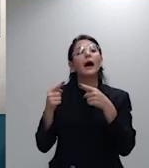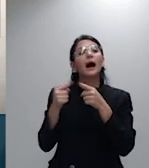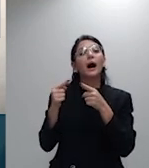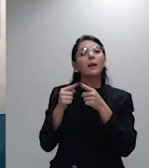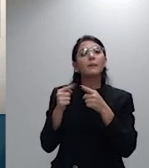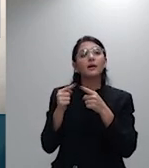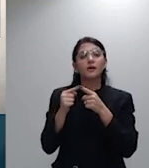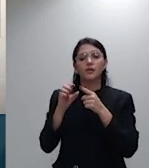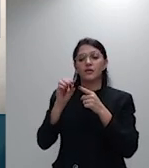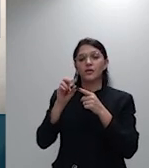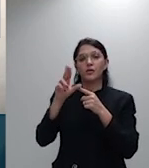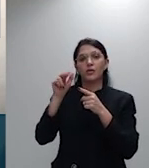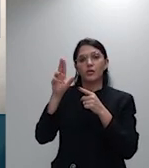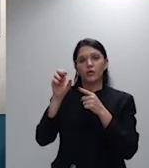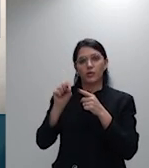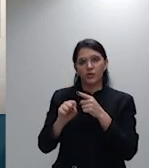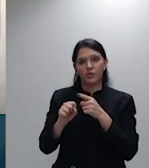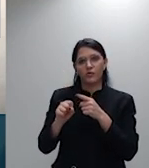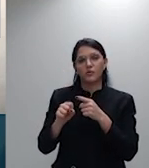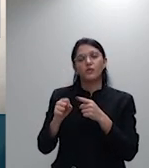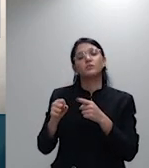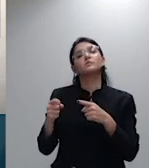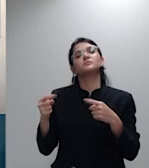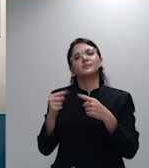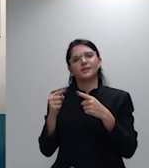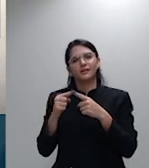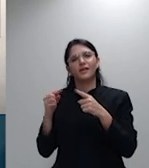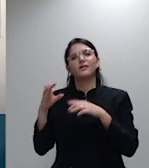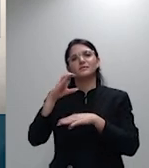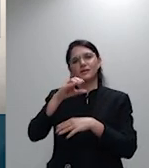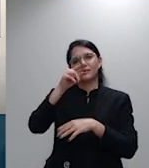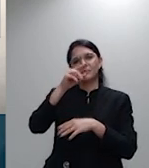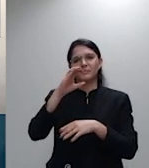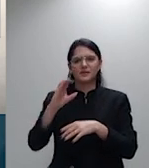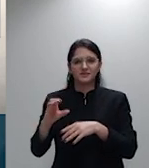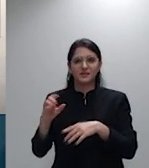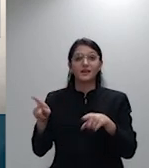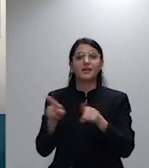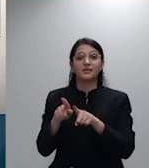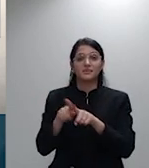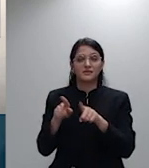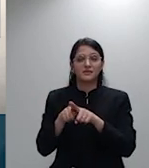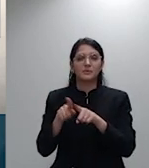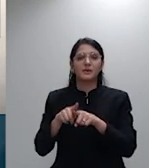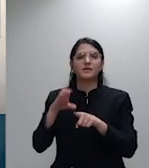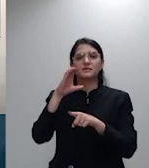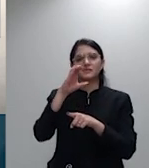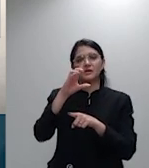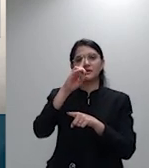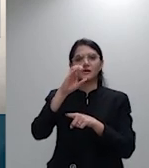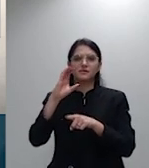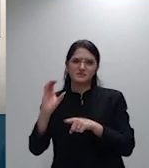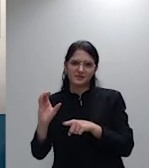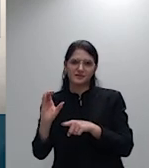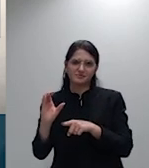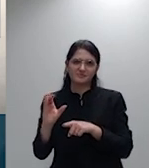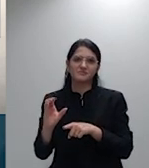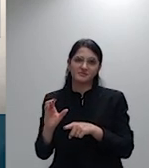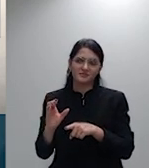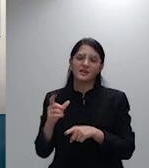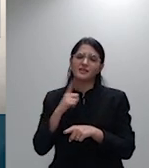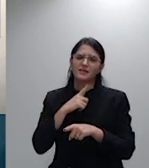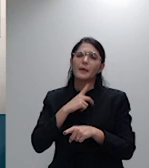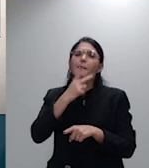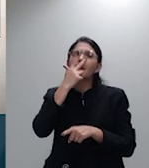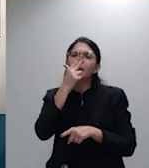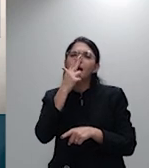processo civil e no nosso código de defesa do consumidor me parece de uma clareza meridiana a necessidade de